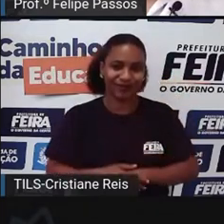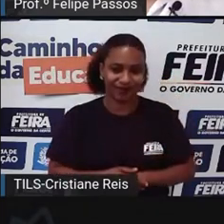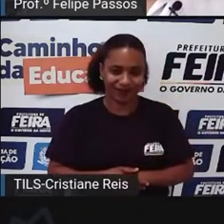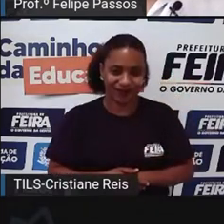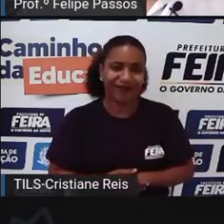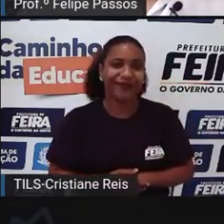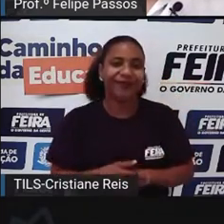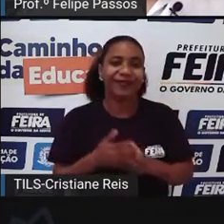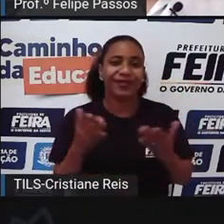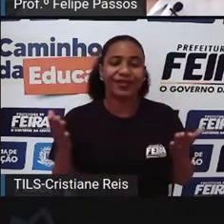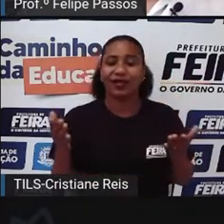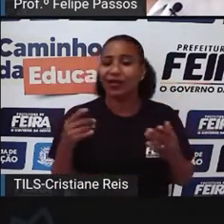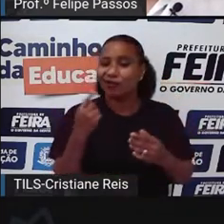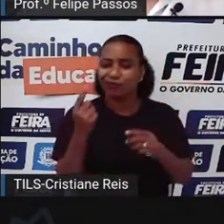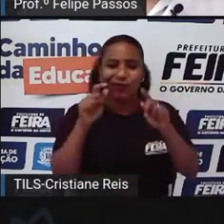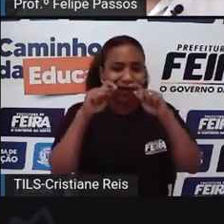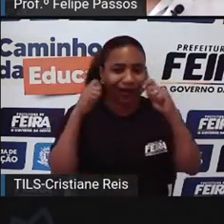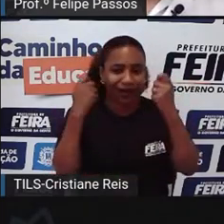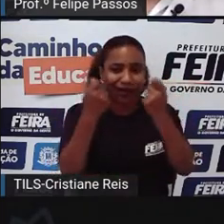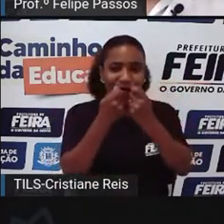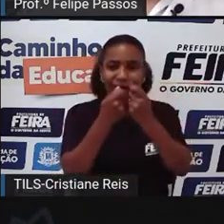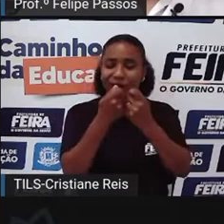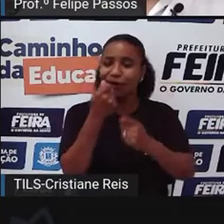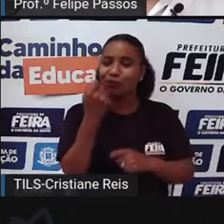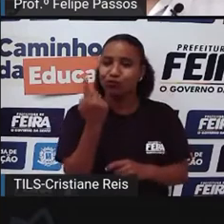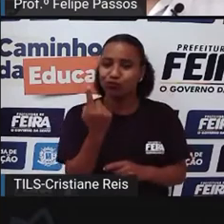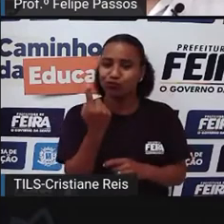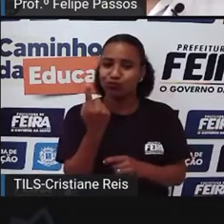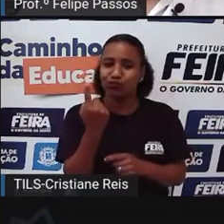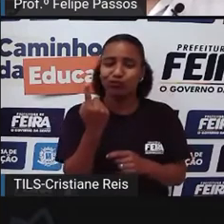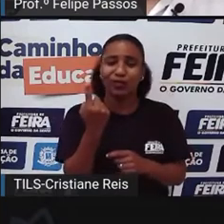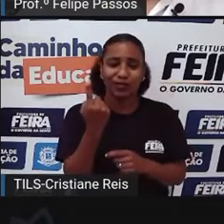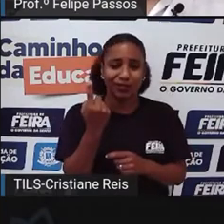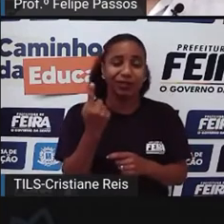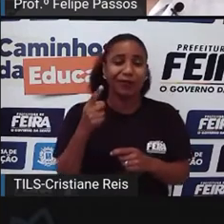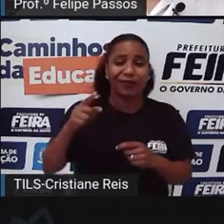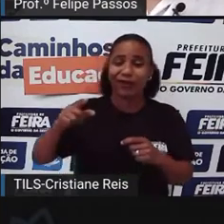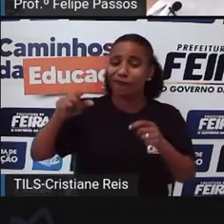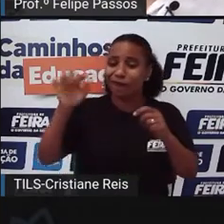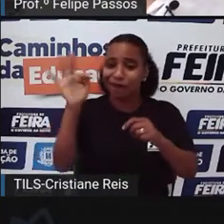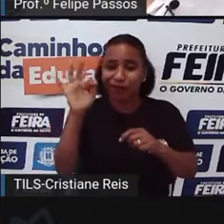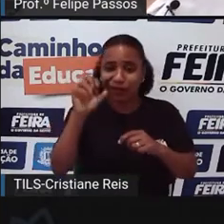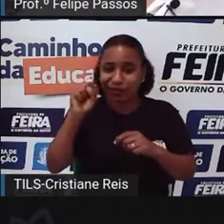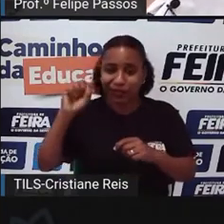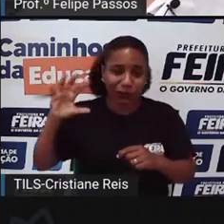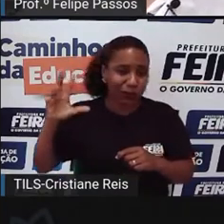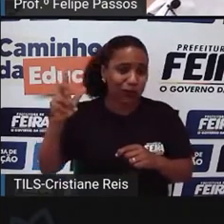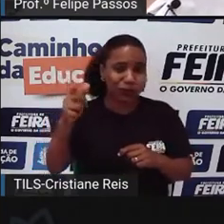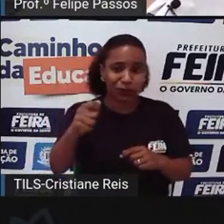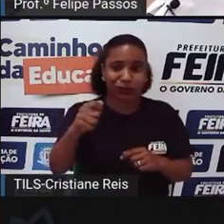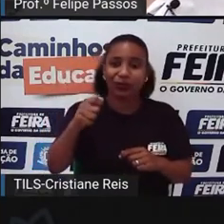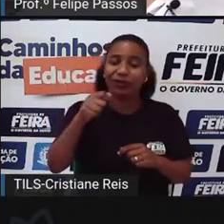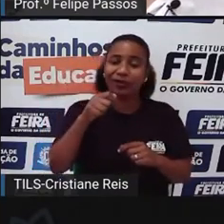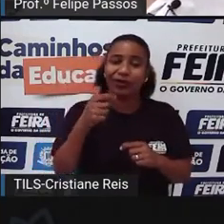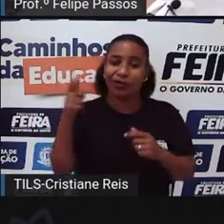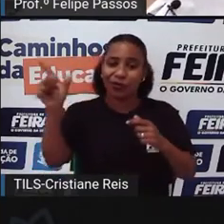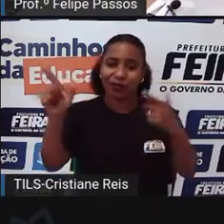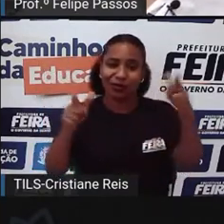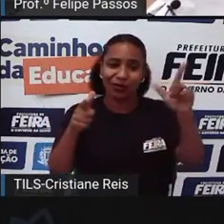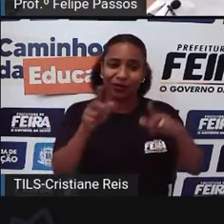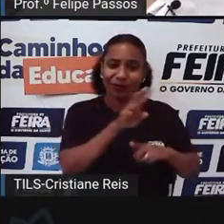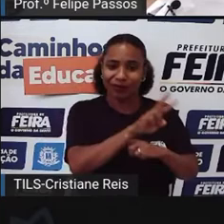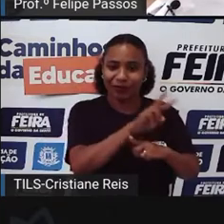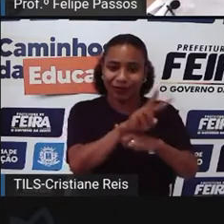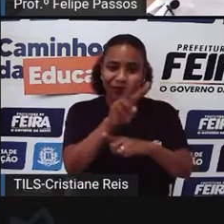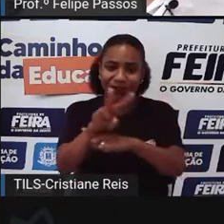enxugar gelo É muito pouco Então nós temos temos Muitos protetores Nós temos Vários Eu não quero